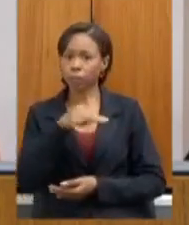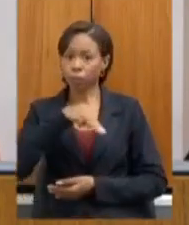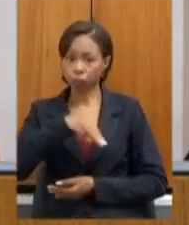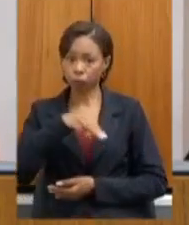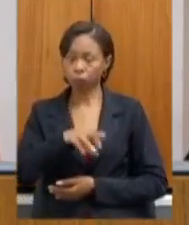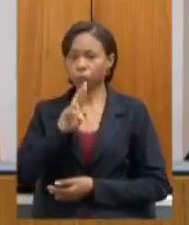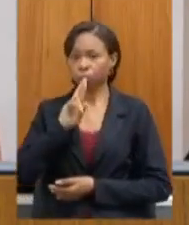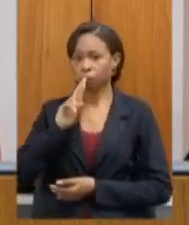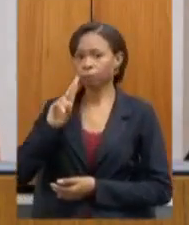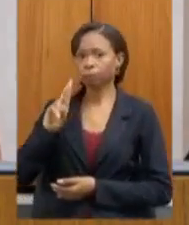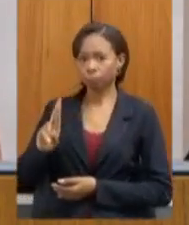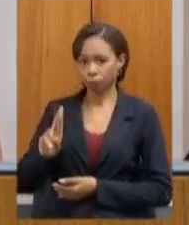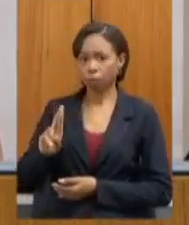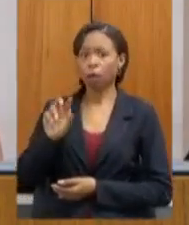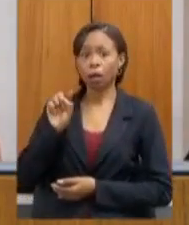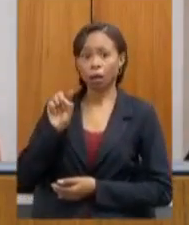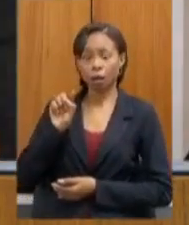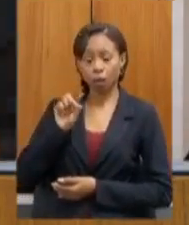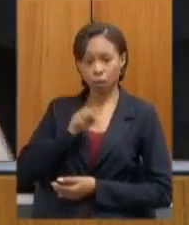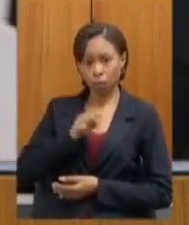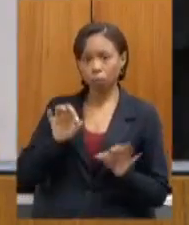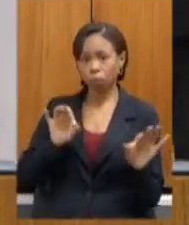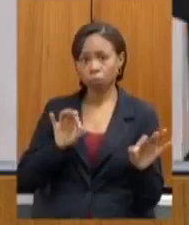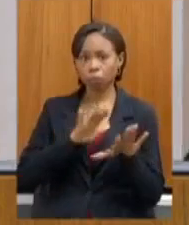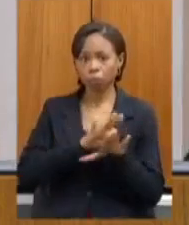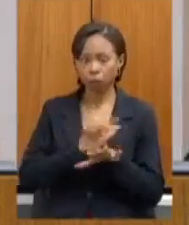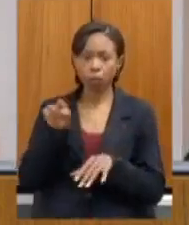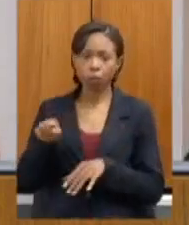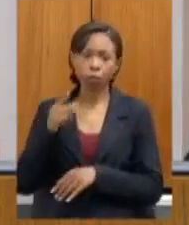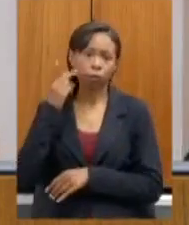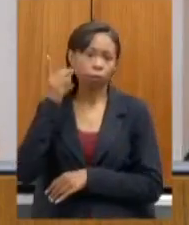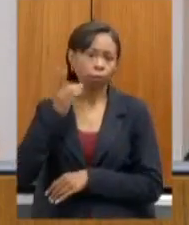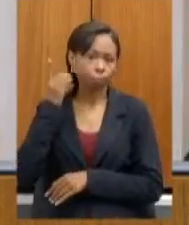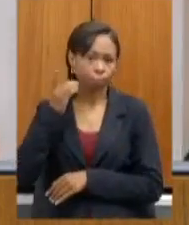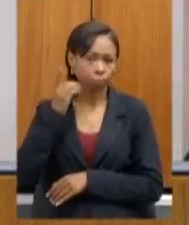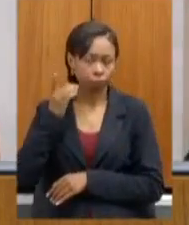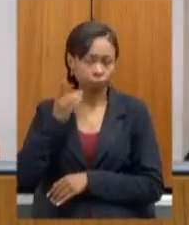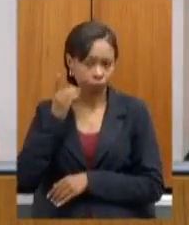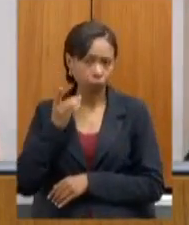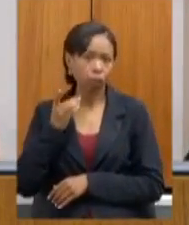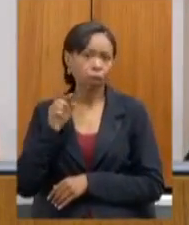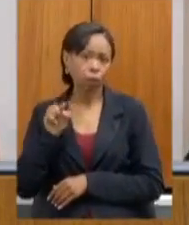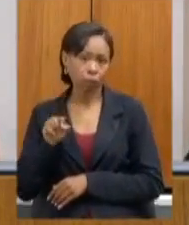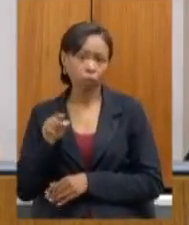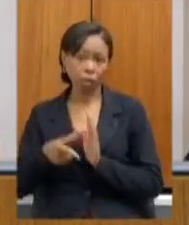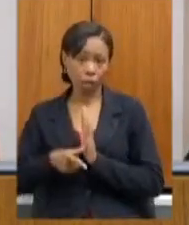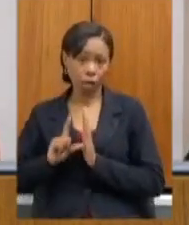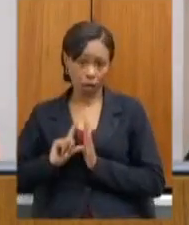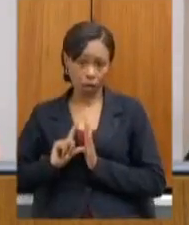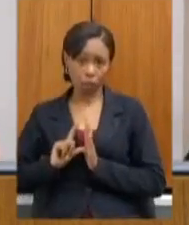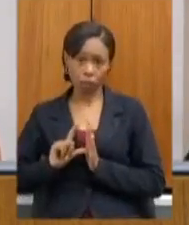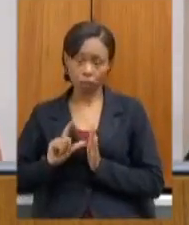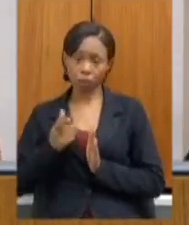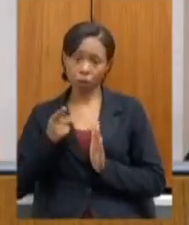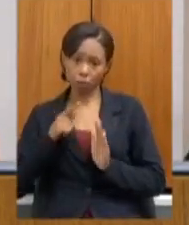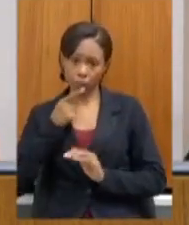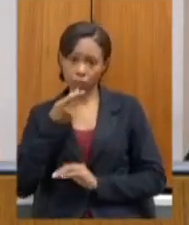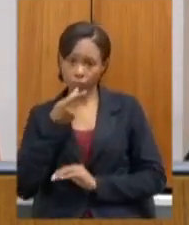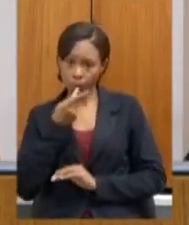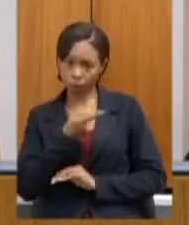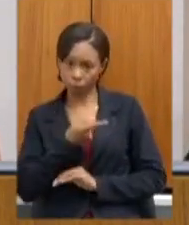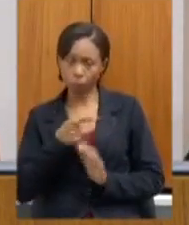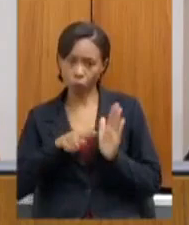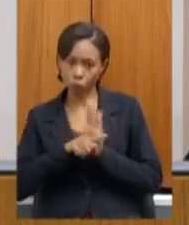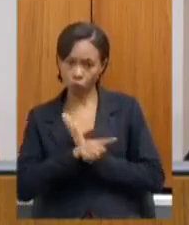respondê-la. Após a resposta da secretária, o deputado ou deputada que a interpelou, disporá de dois